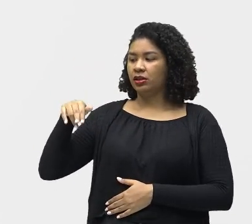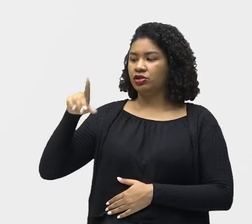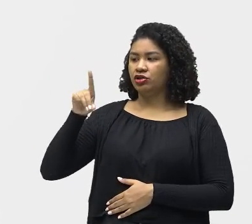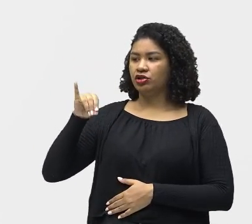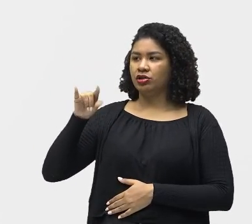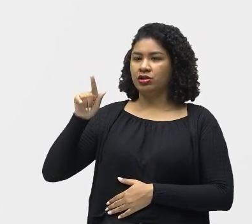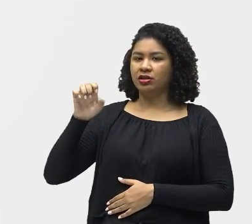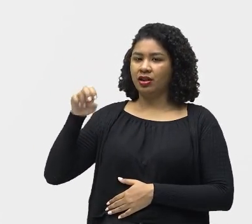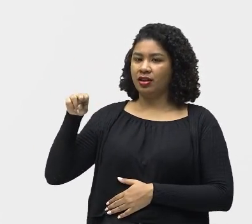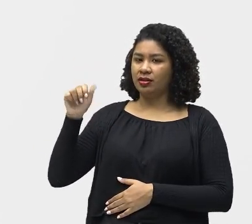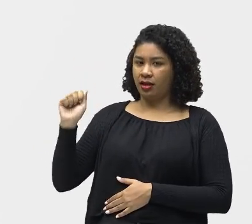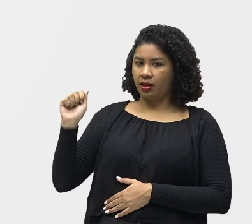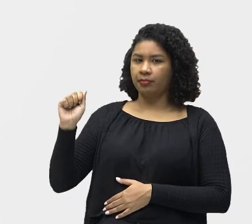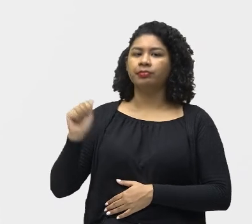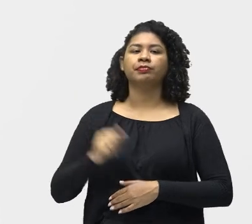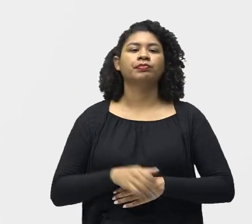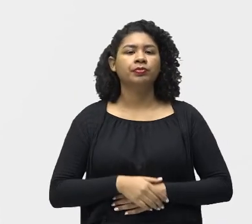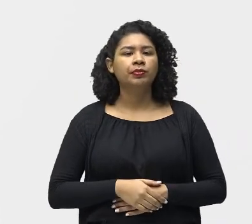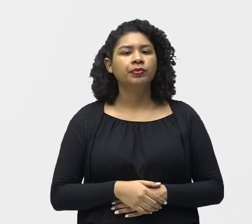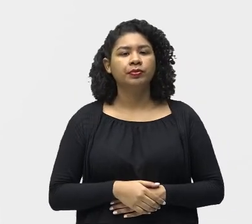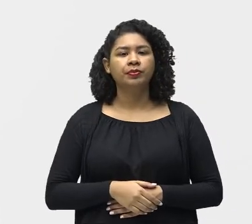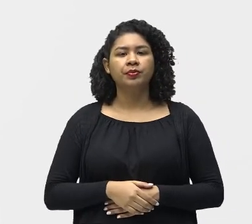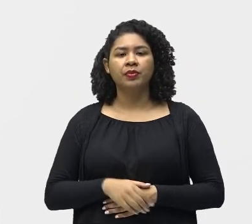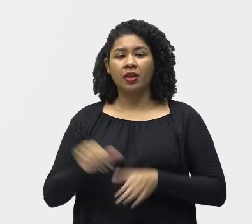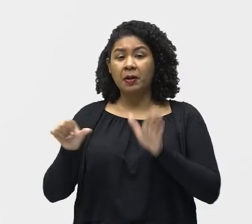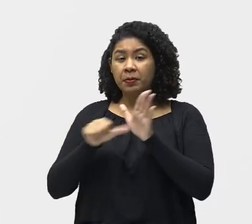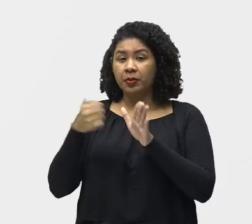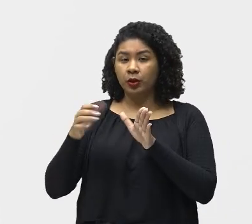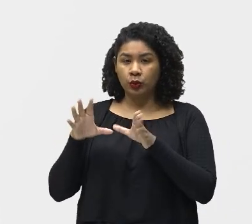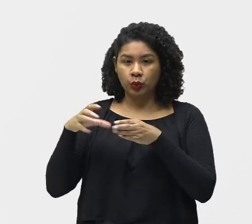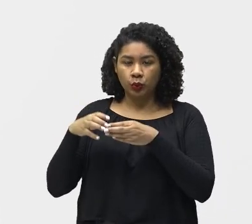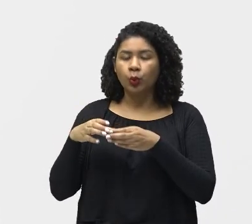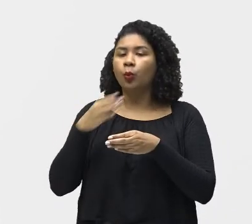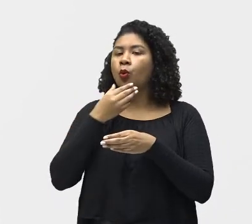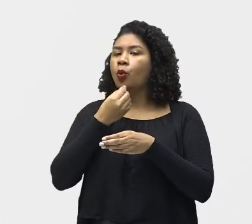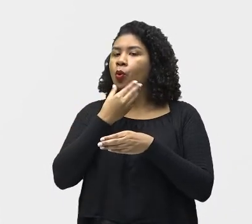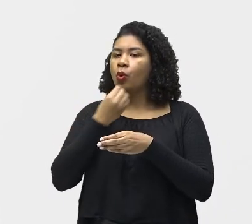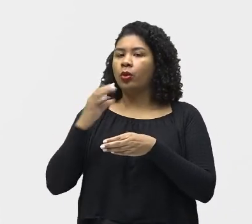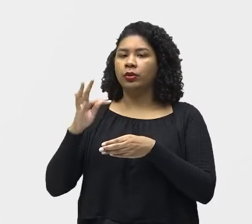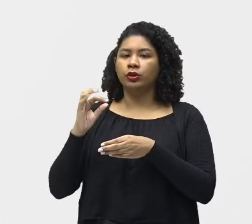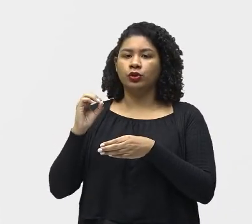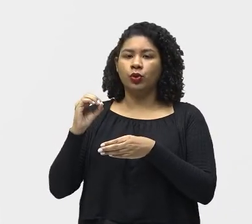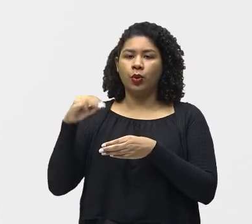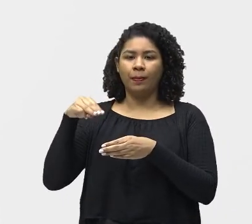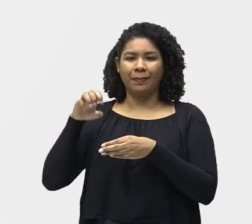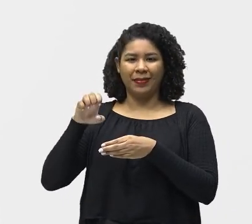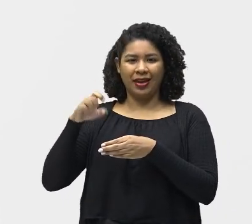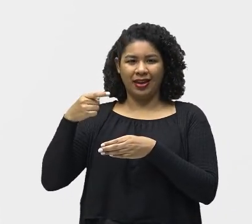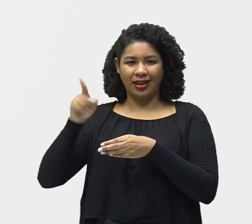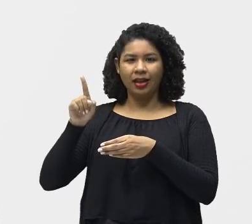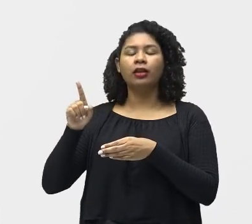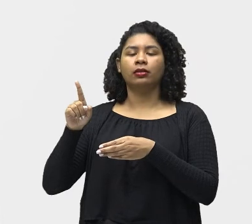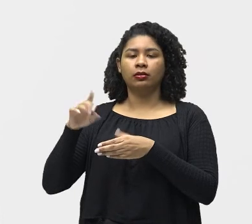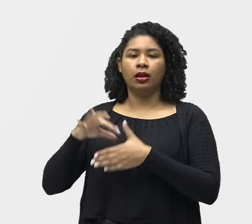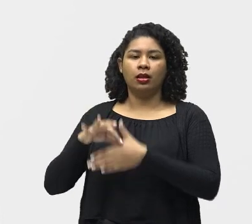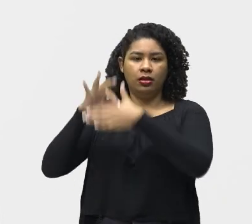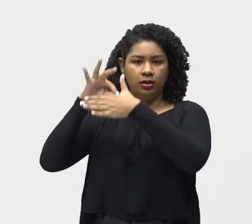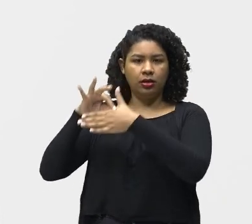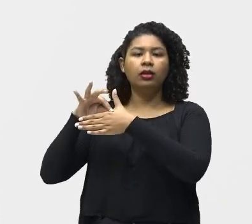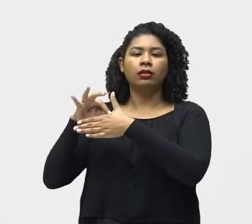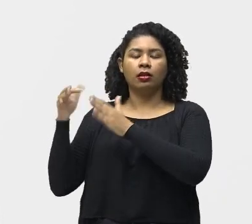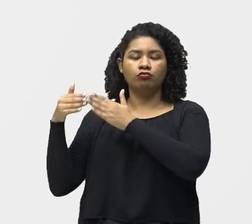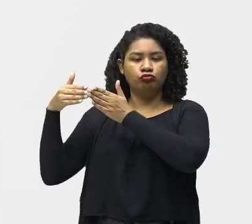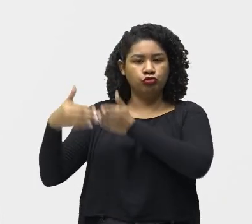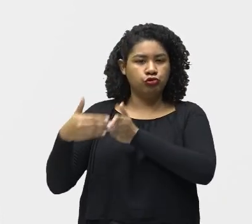trazido Ao Brasil Portomé de Souza Então governador Geral E liderado Por Manuel De Nóbrega Foram também Eles os